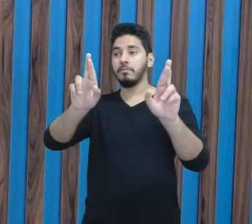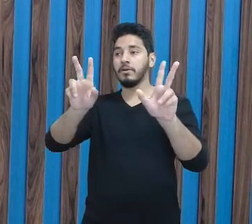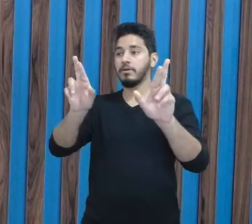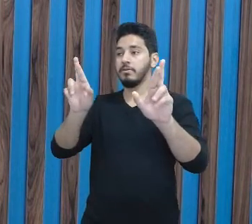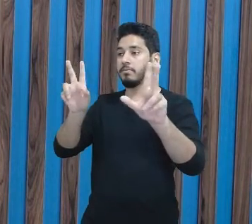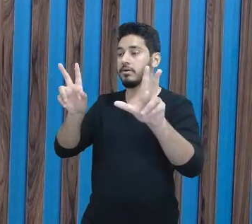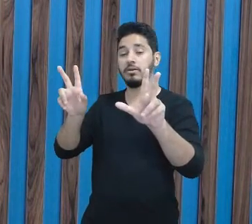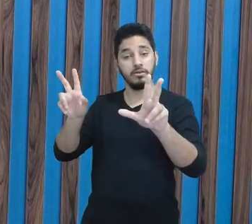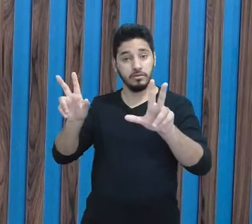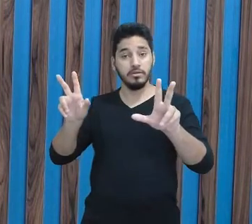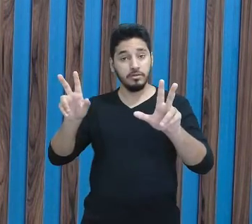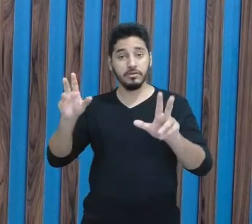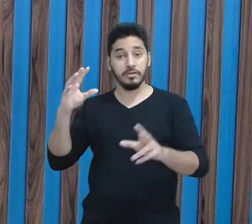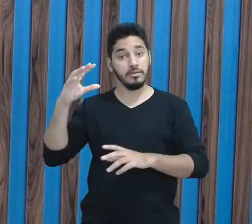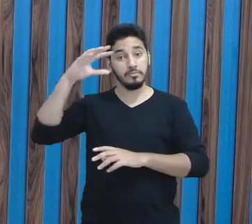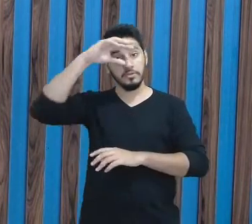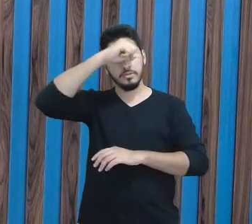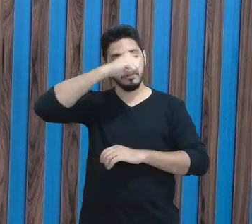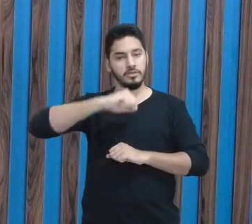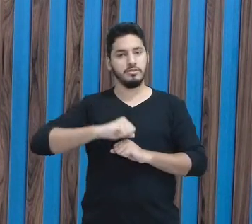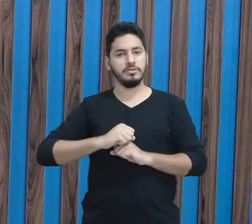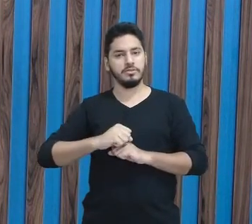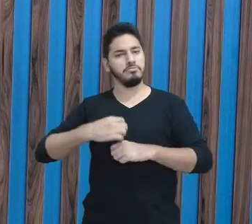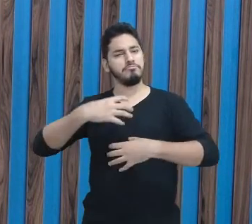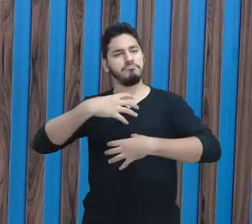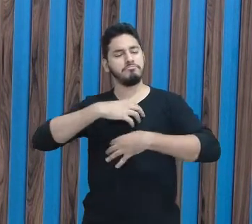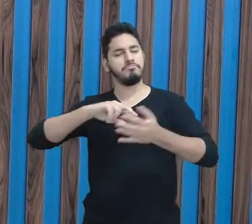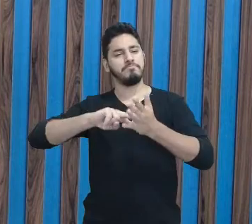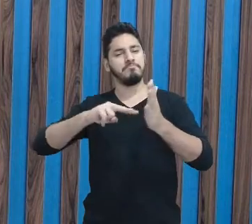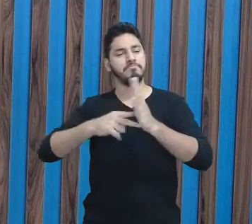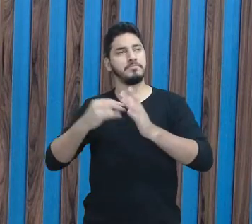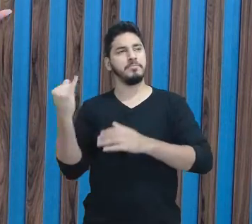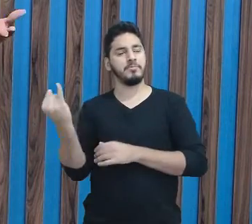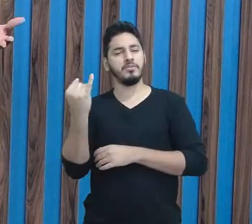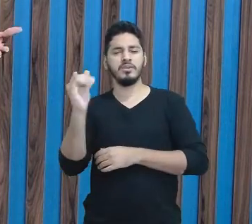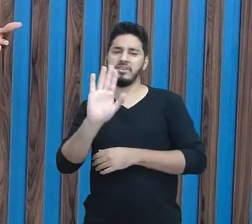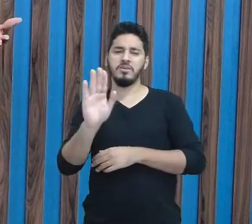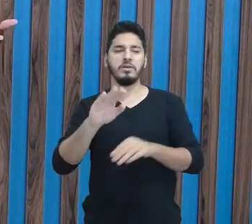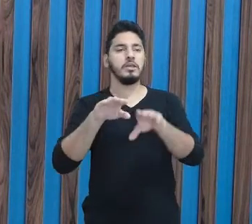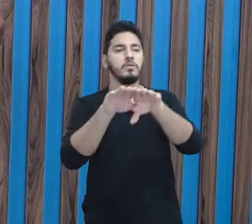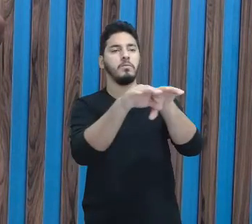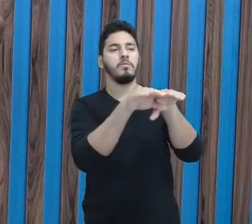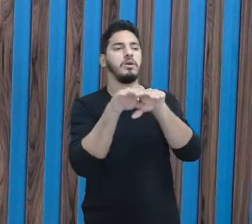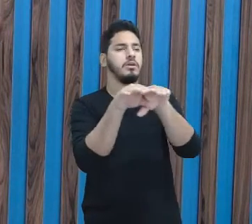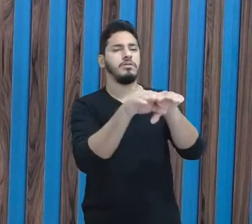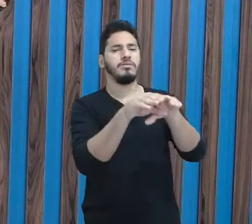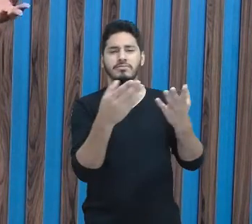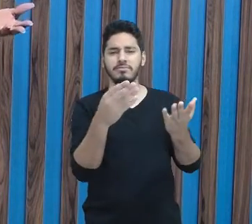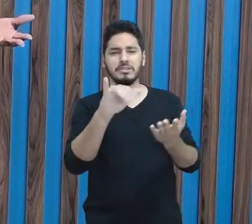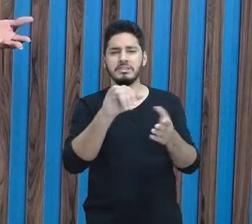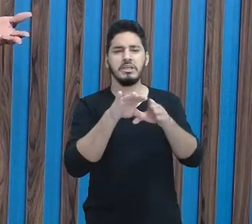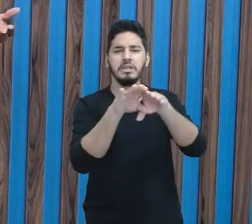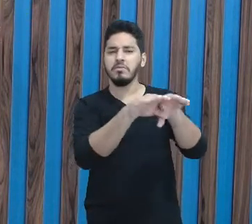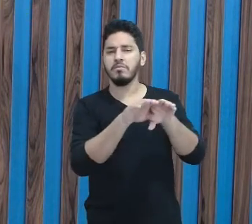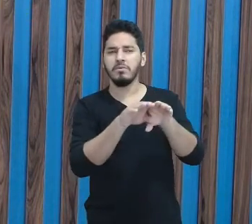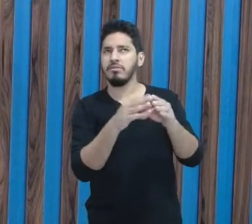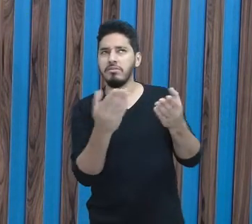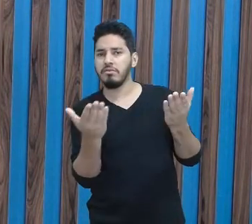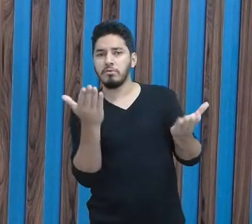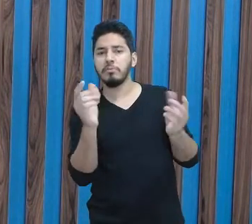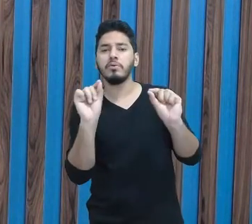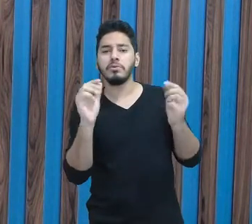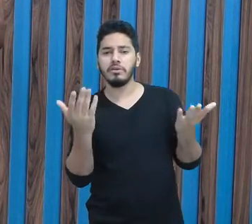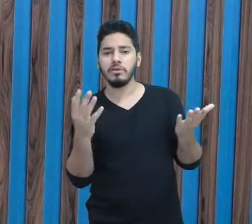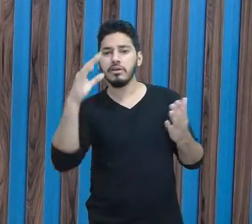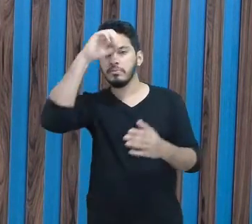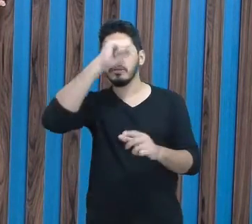a aprendizagem, uma aprendizagem significativa e não com as igualdades. O que é igual, não tem o que comparar, não tem o que